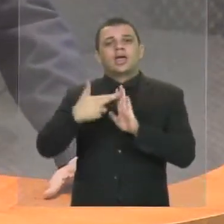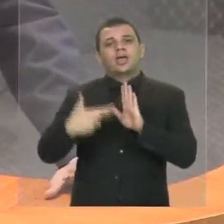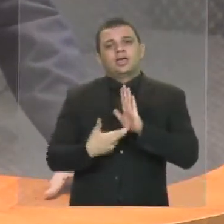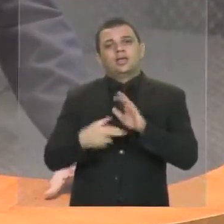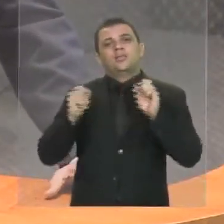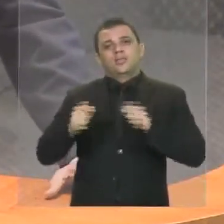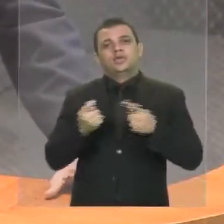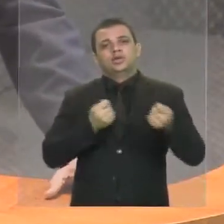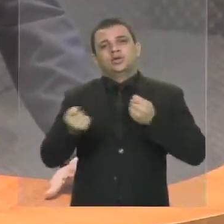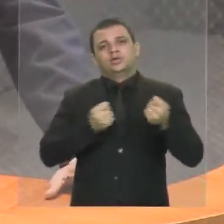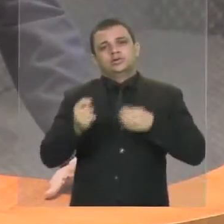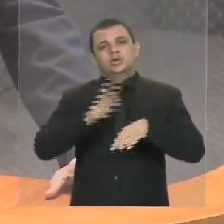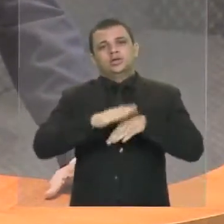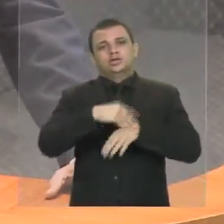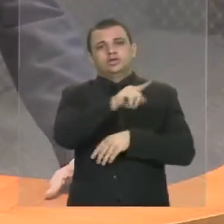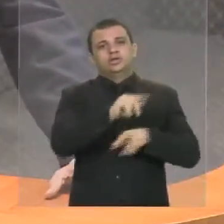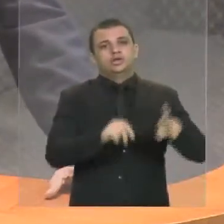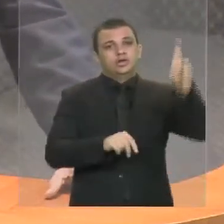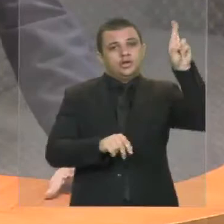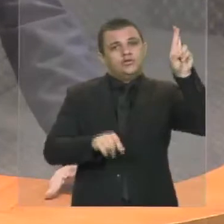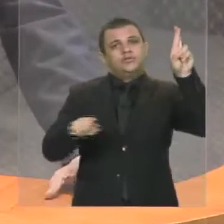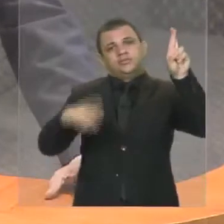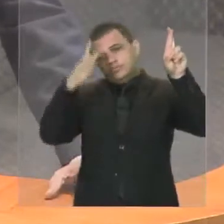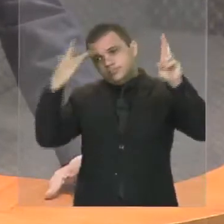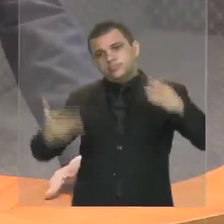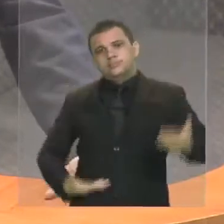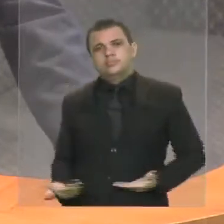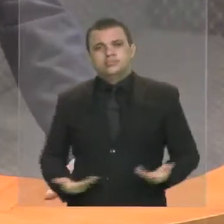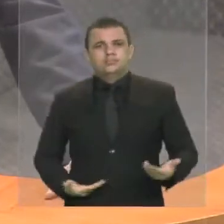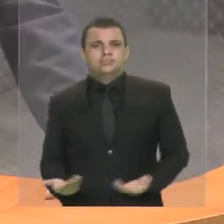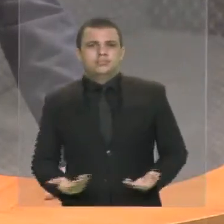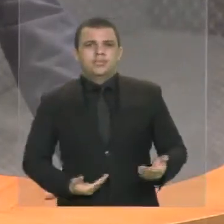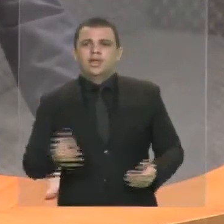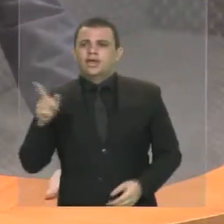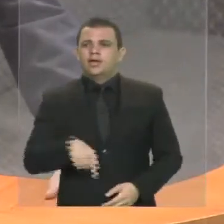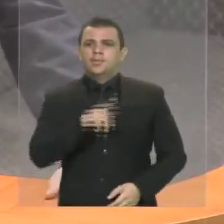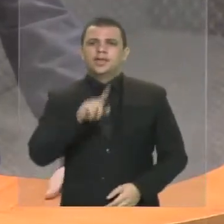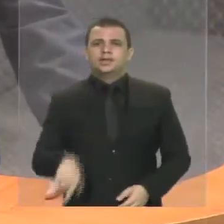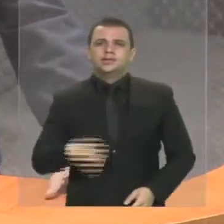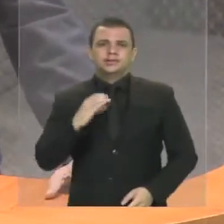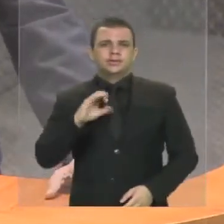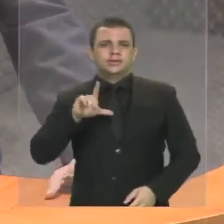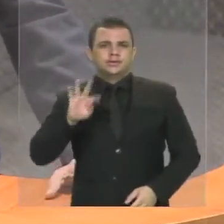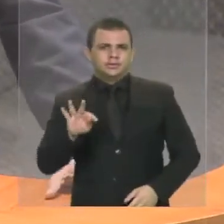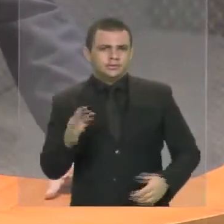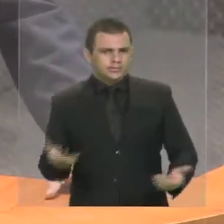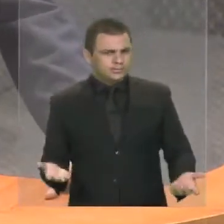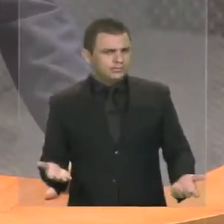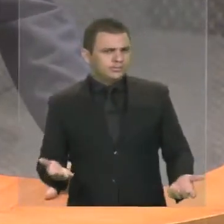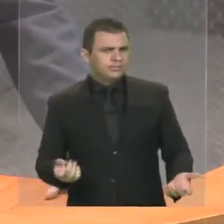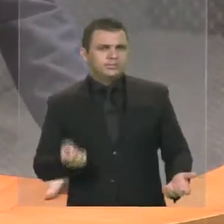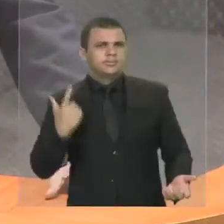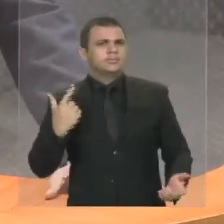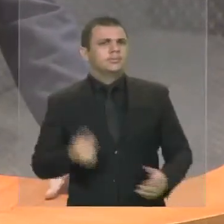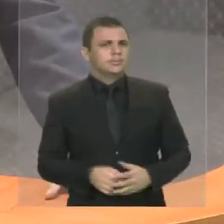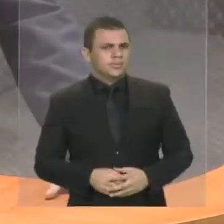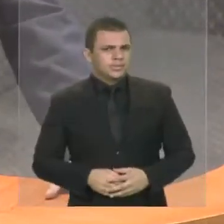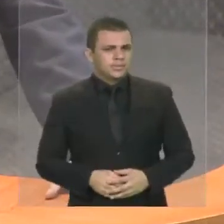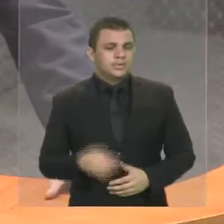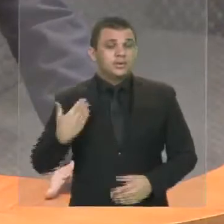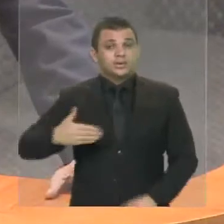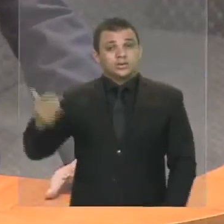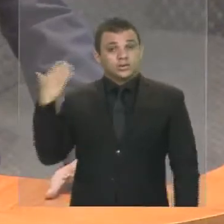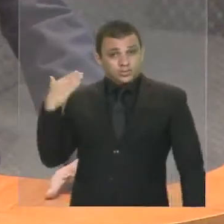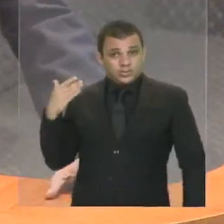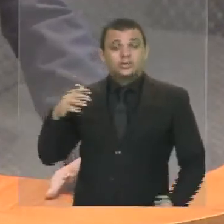entre patrões e empregados. Acabou de encerrar a greve dos bancários. Uma das categorias mais fortes do